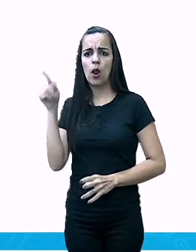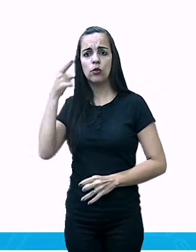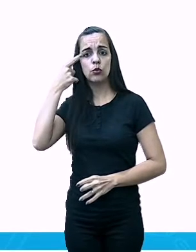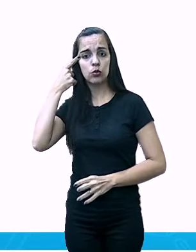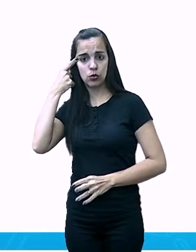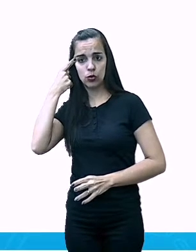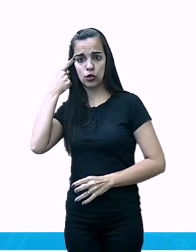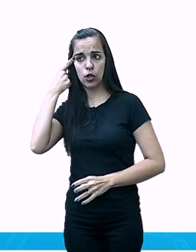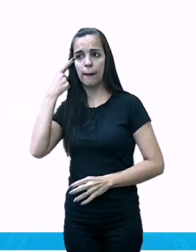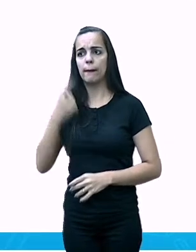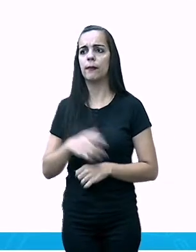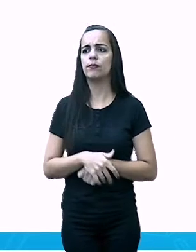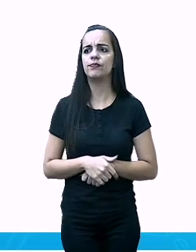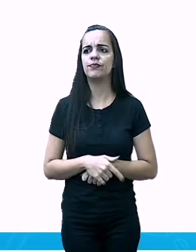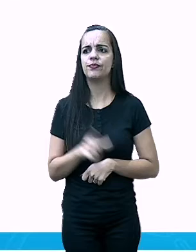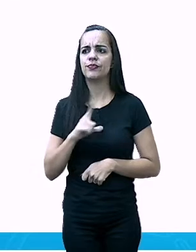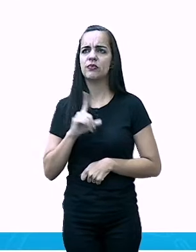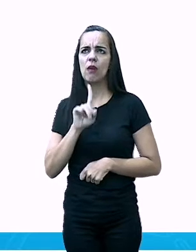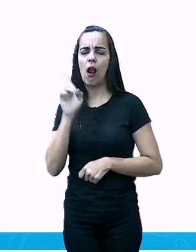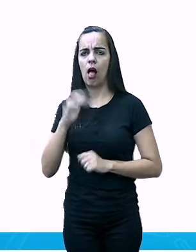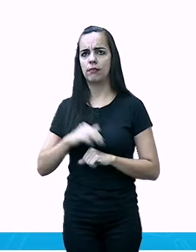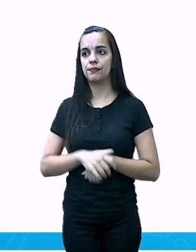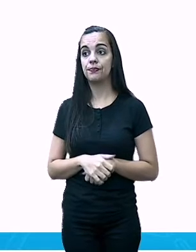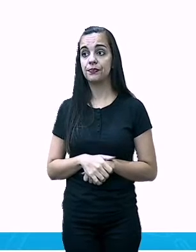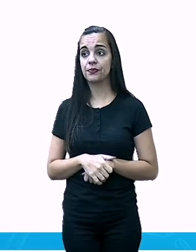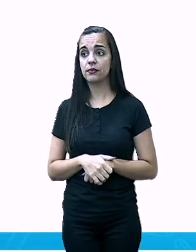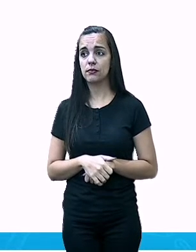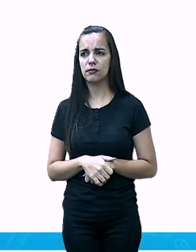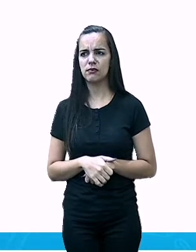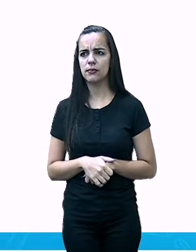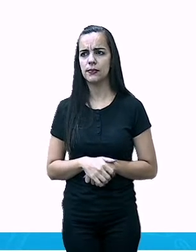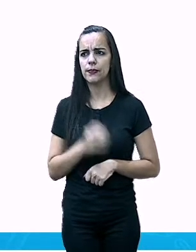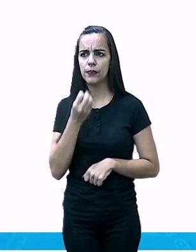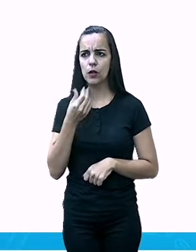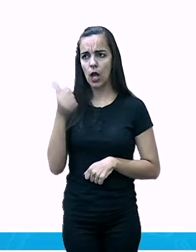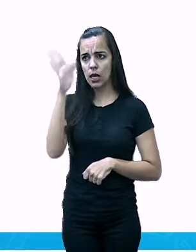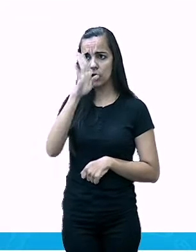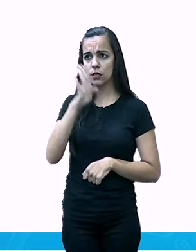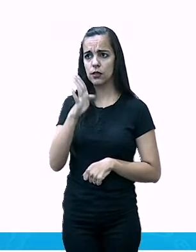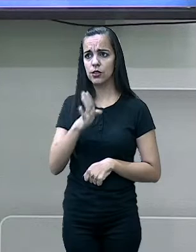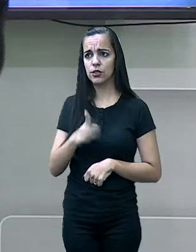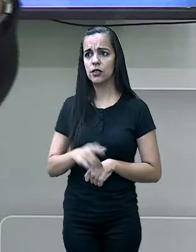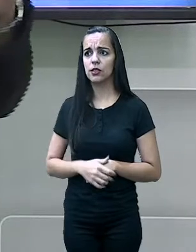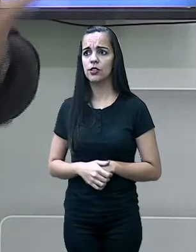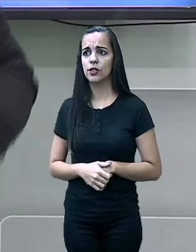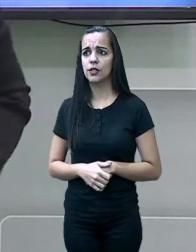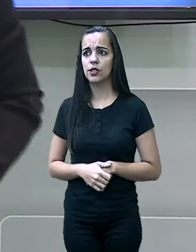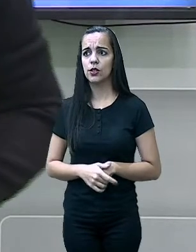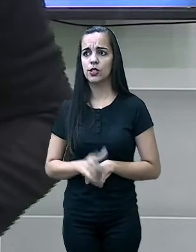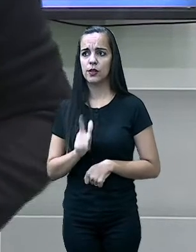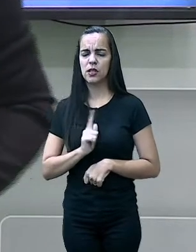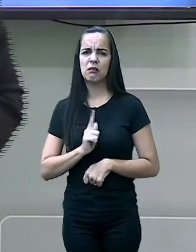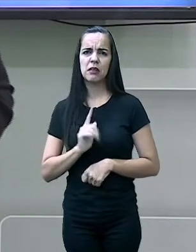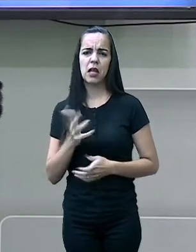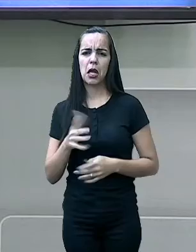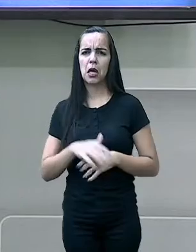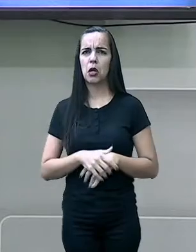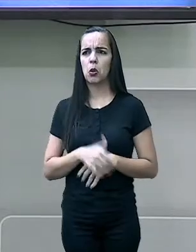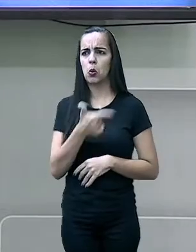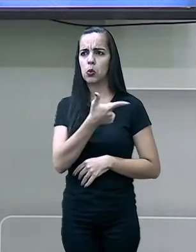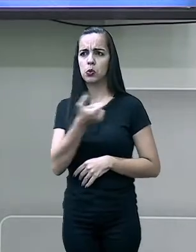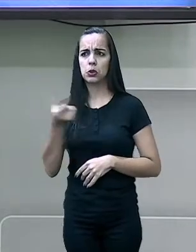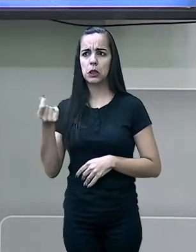aproximados e arredondados. No Brasil, cerca de duzentos bilhões de habitantes.